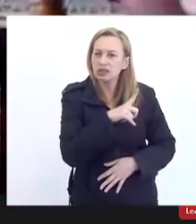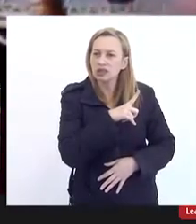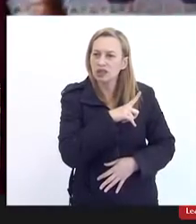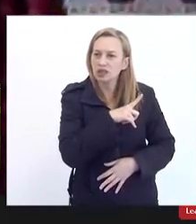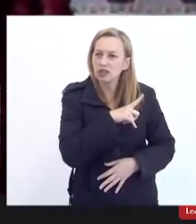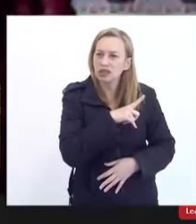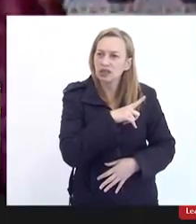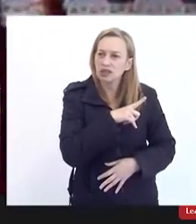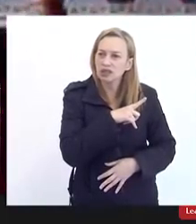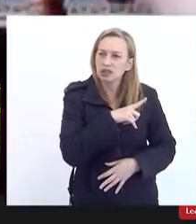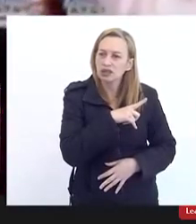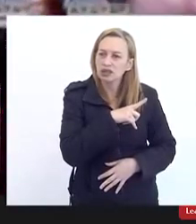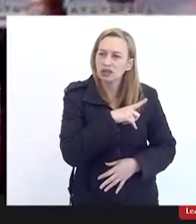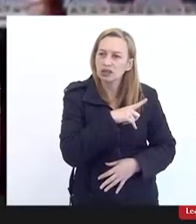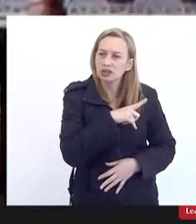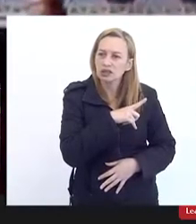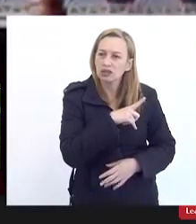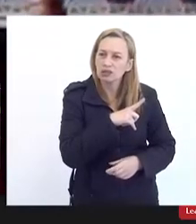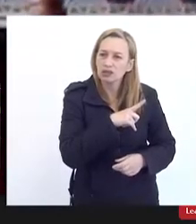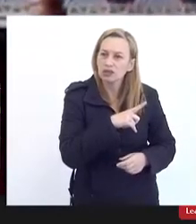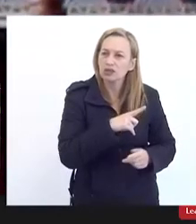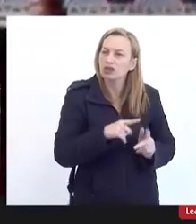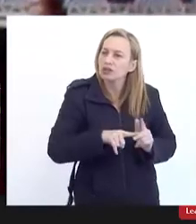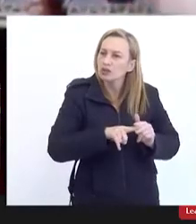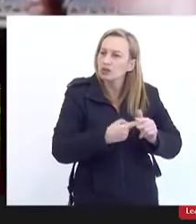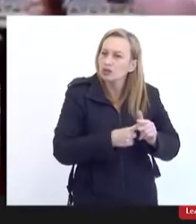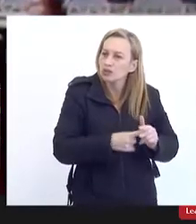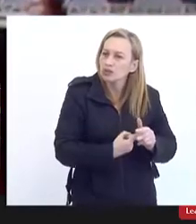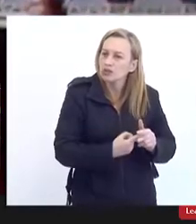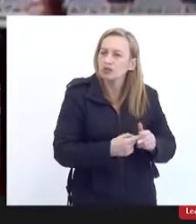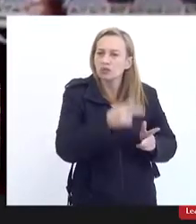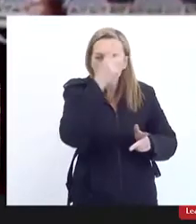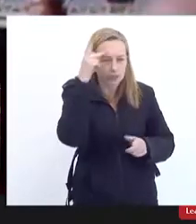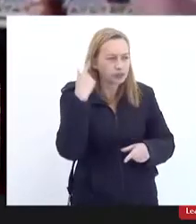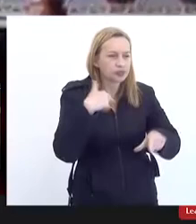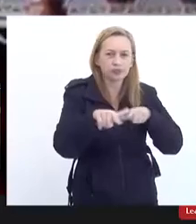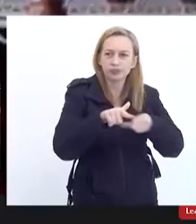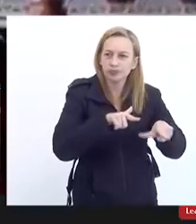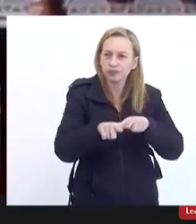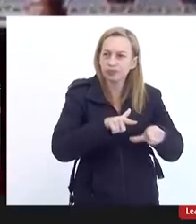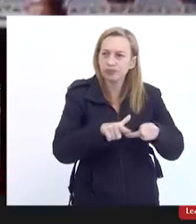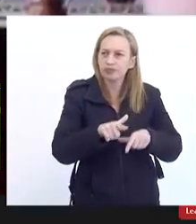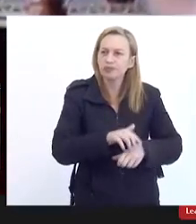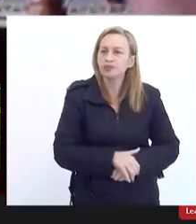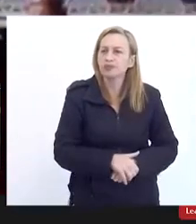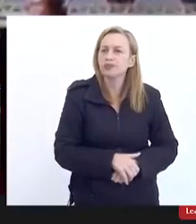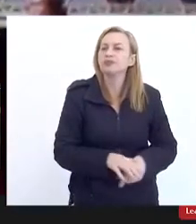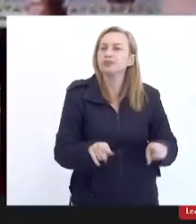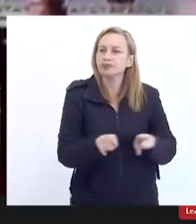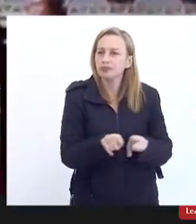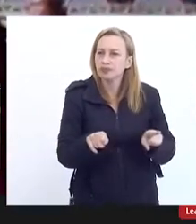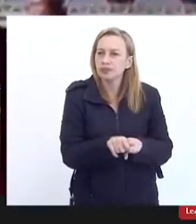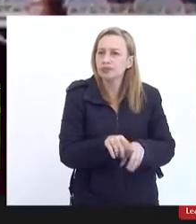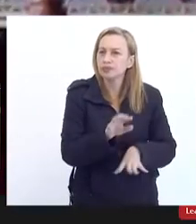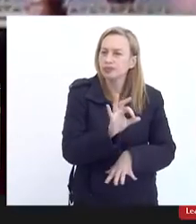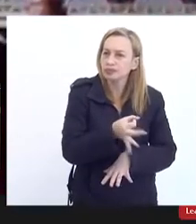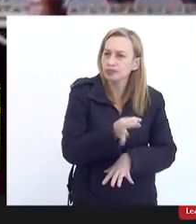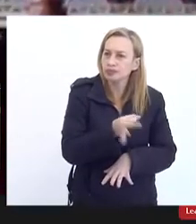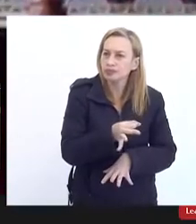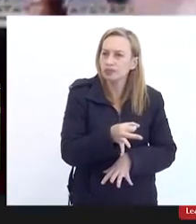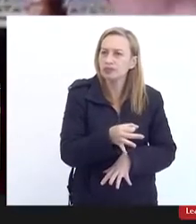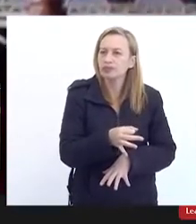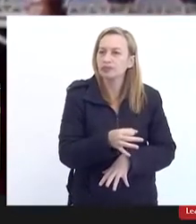manutenção dos trabalhadores e trabalhadoras e precisa garantir a